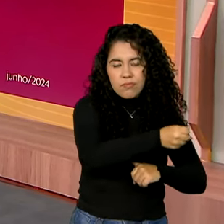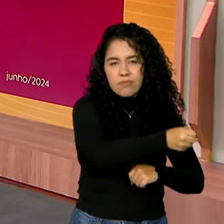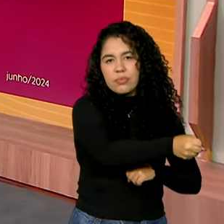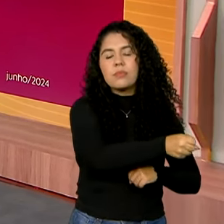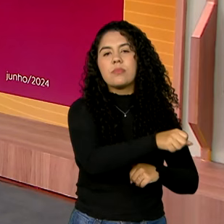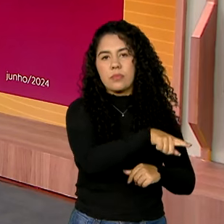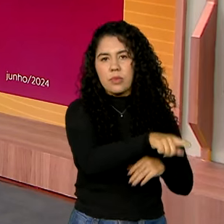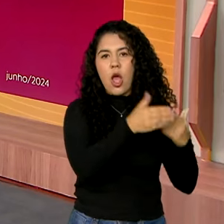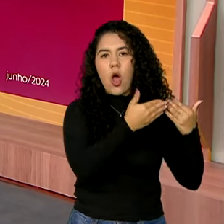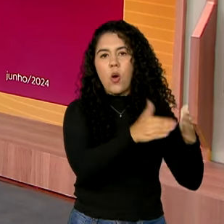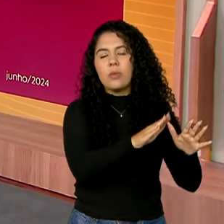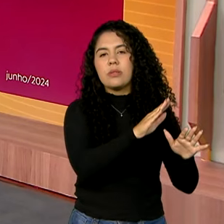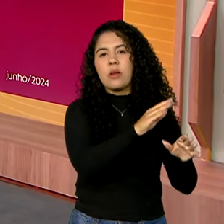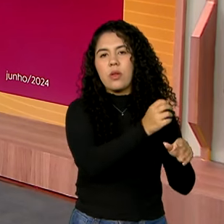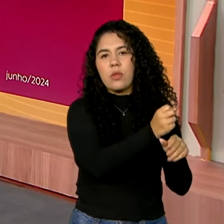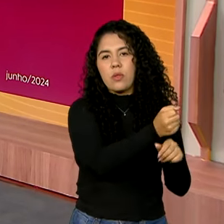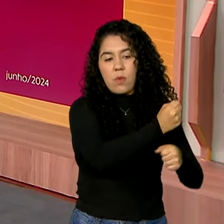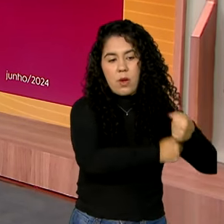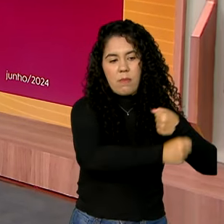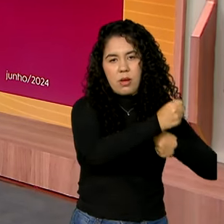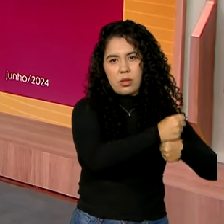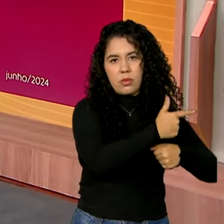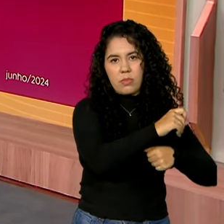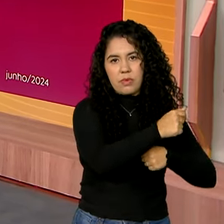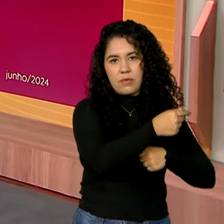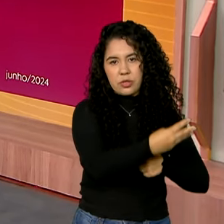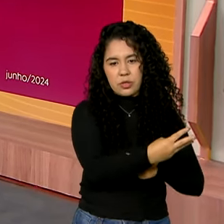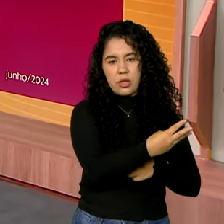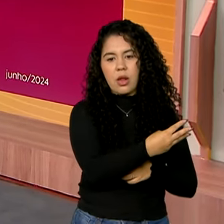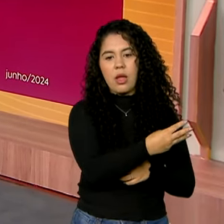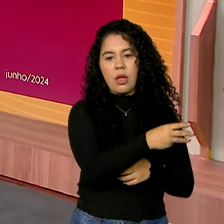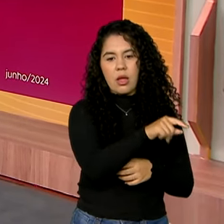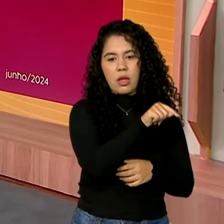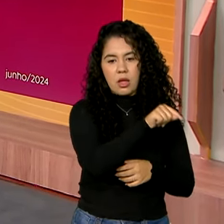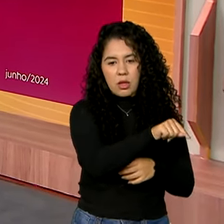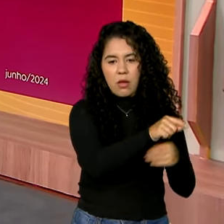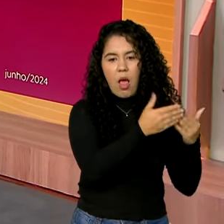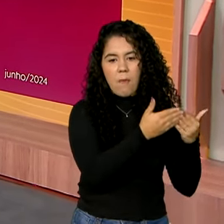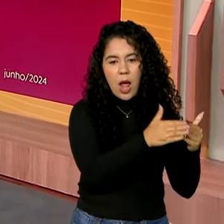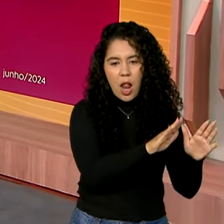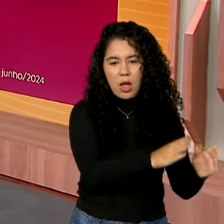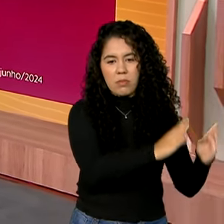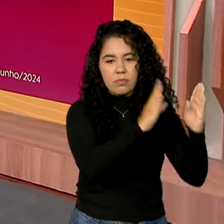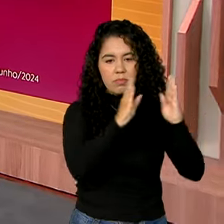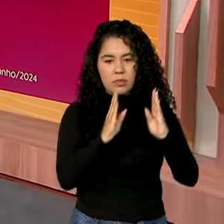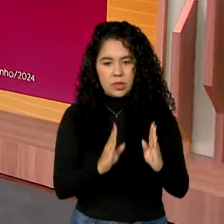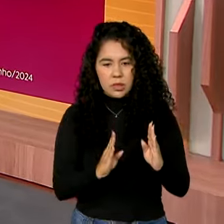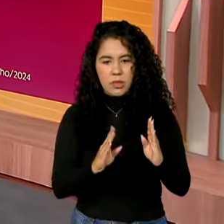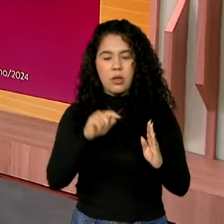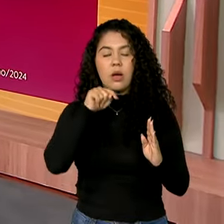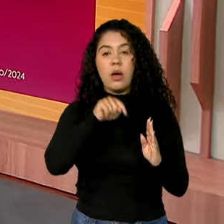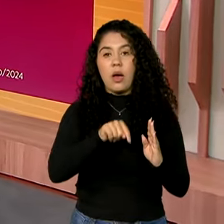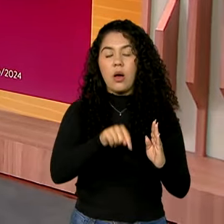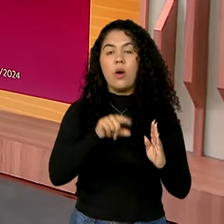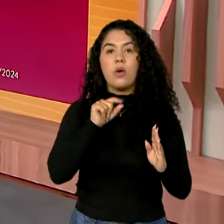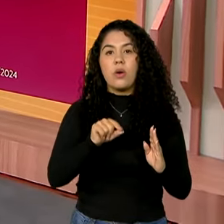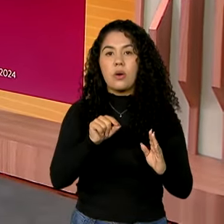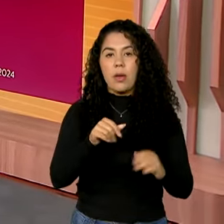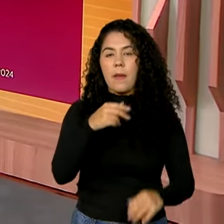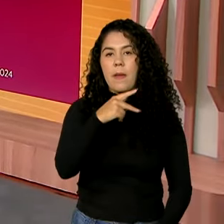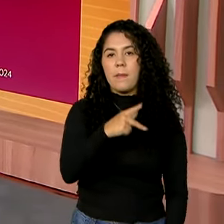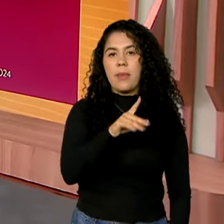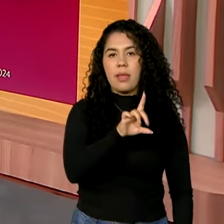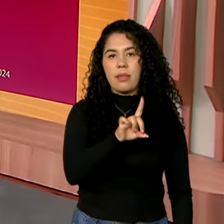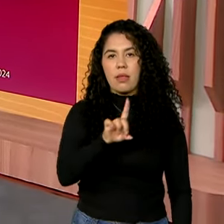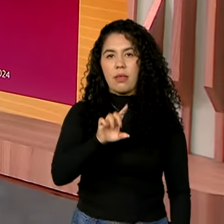a partir de 2023, no ano passado, quando o programa foi ampliado. Já o programa Dinheiro Direto nas